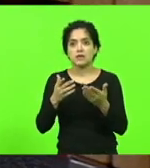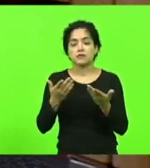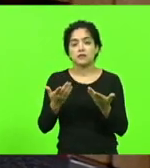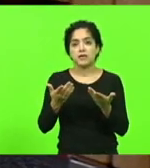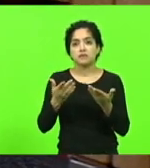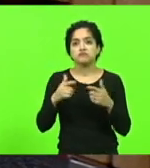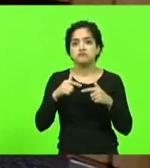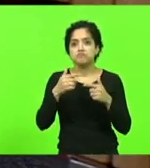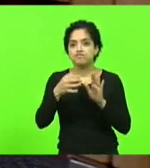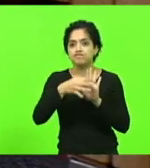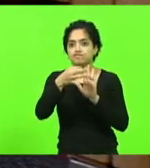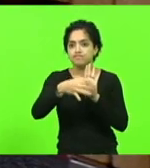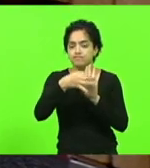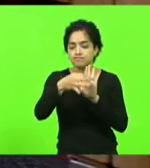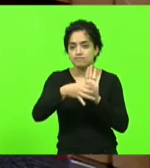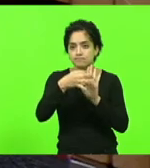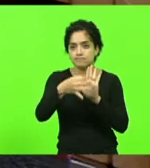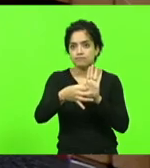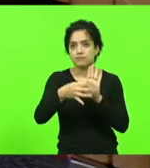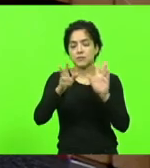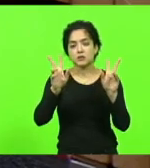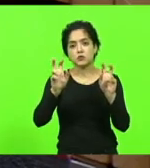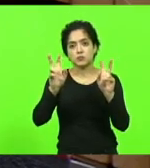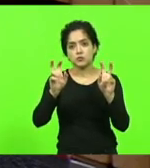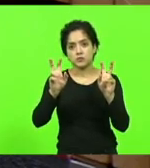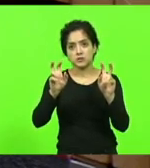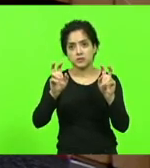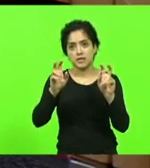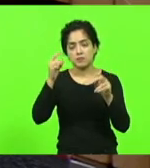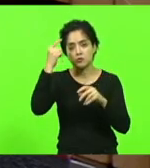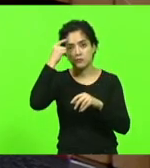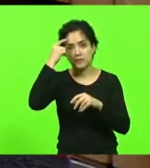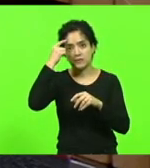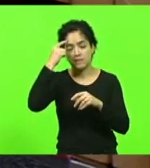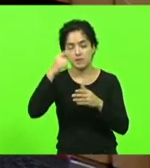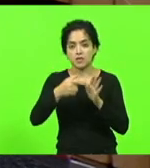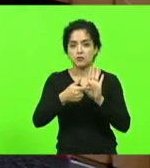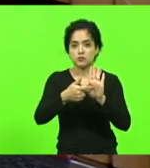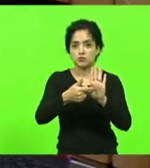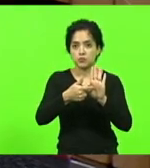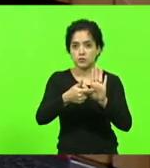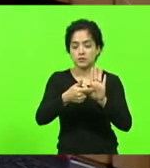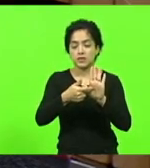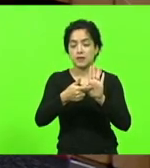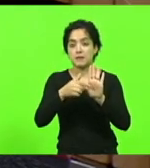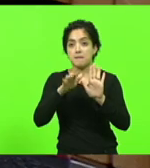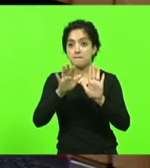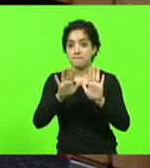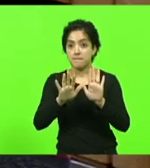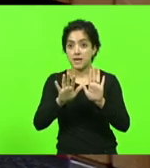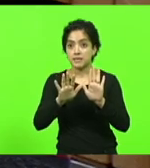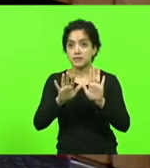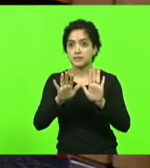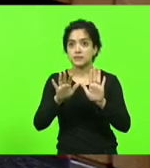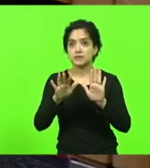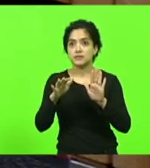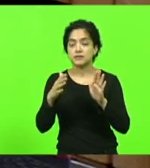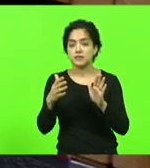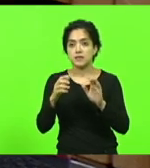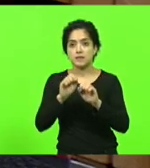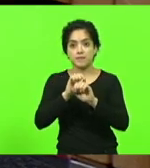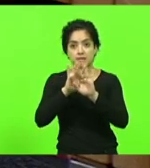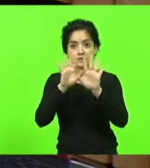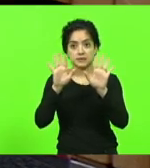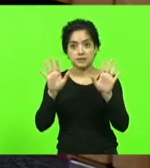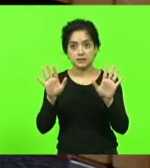acerca dos seus pensamentos e temas e expor as suas moções eu só penso que para para esclarecer o meu